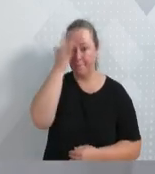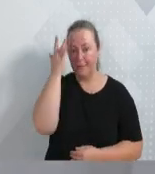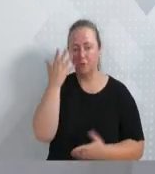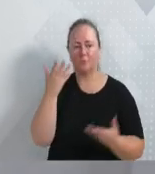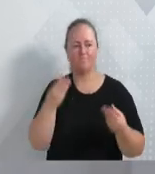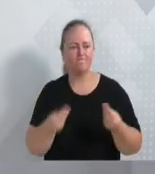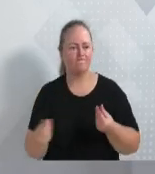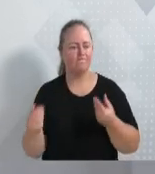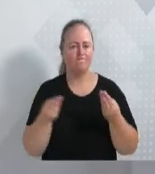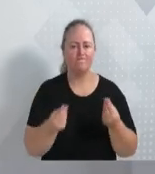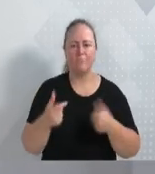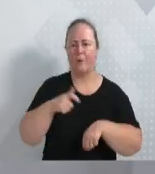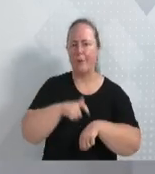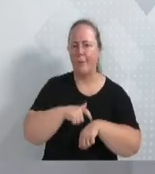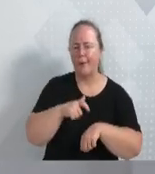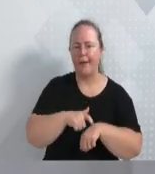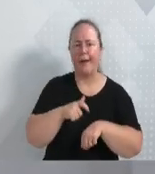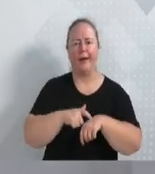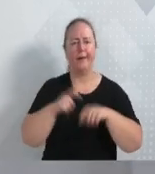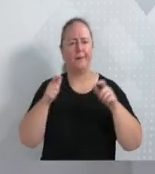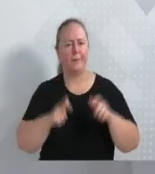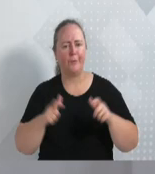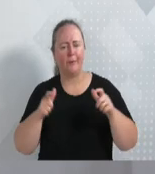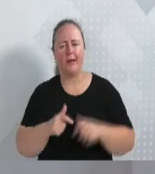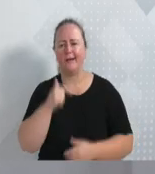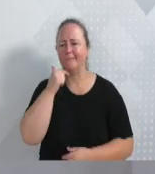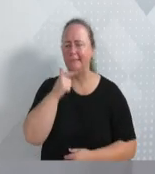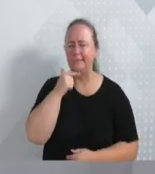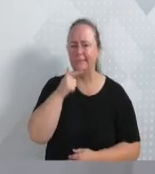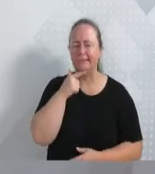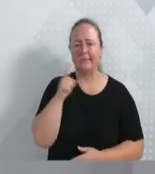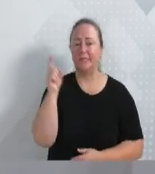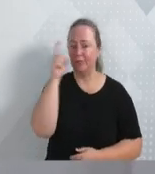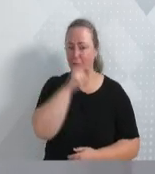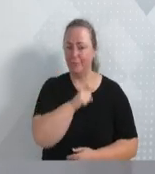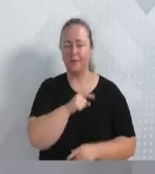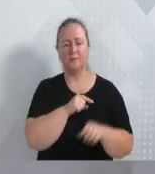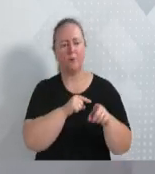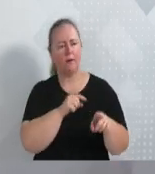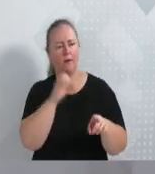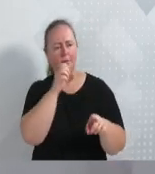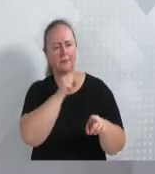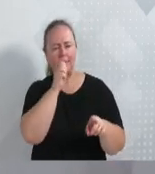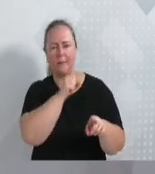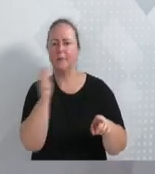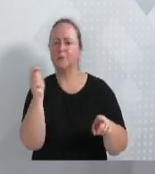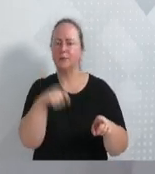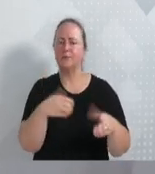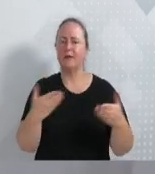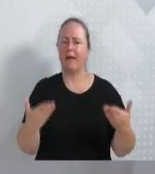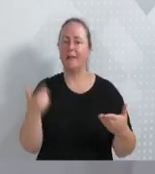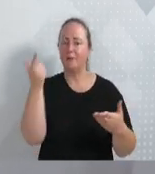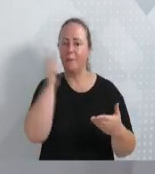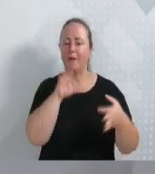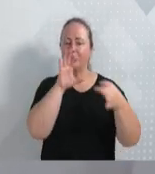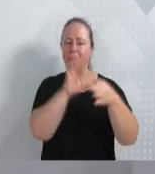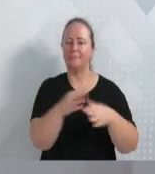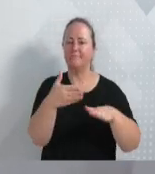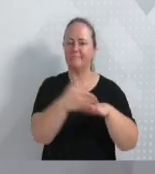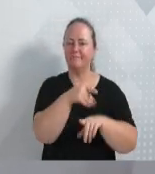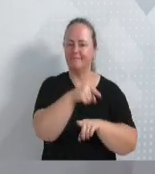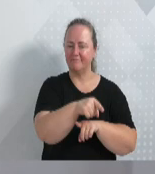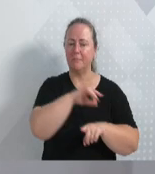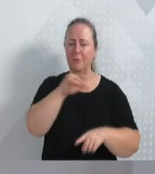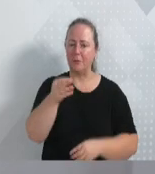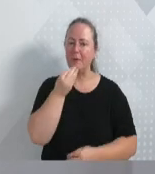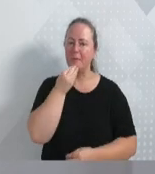ter acesso a algum órgão, alguma instituição que presta serviço público, seja ele jurídico ou não, ele vai ter a